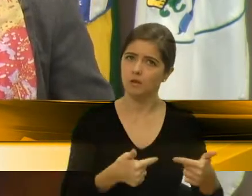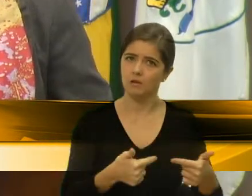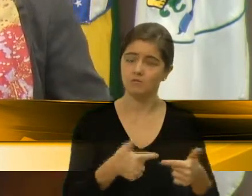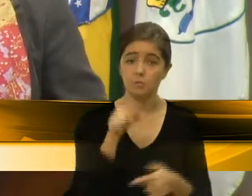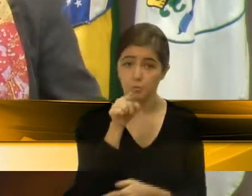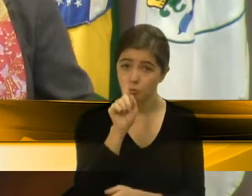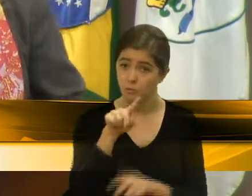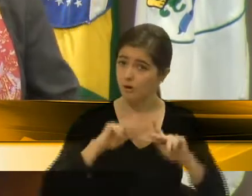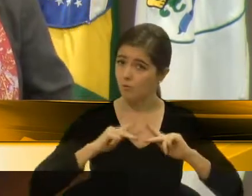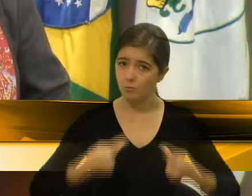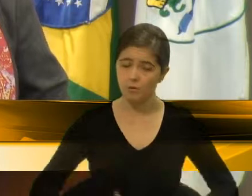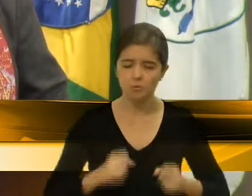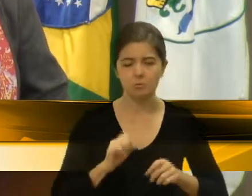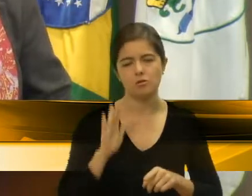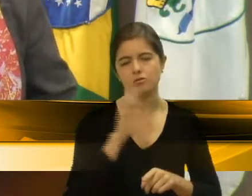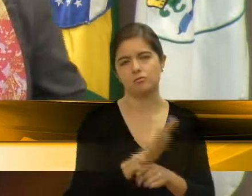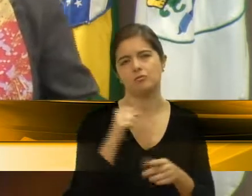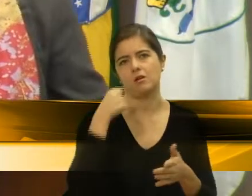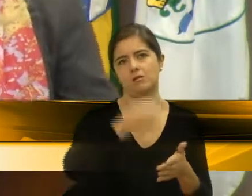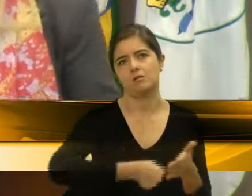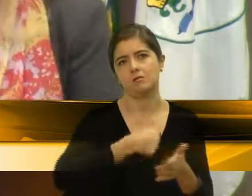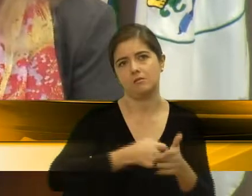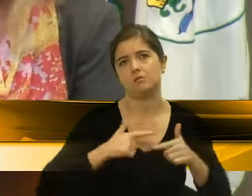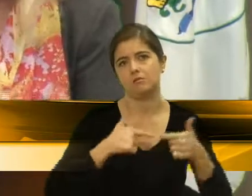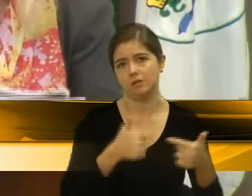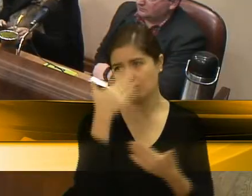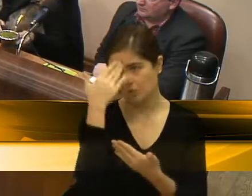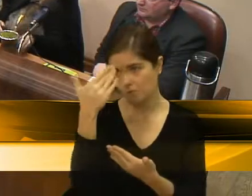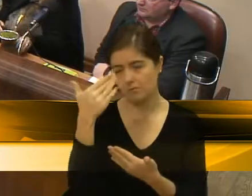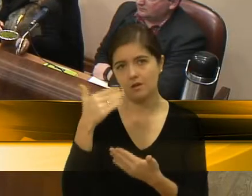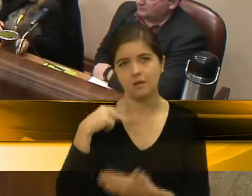consiga lutar. Muito obrigado à mesa, muito obrigado aos vereadores.